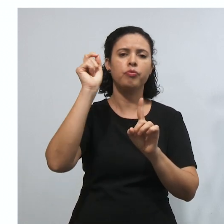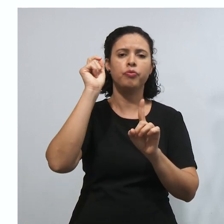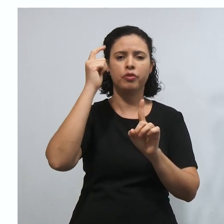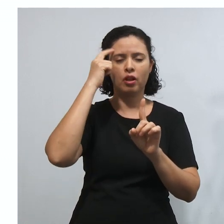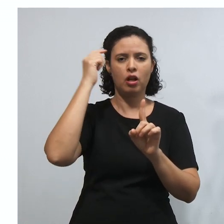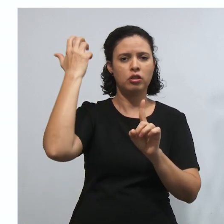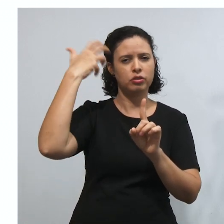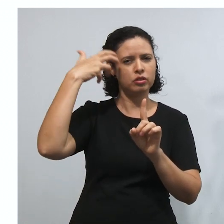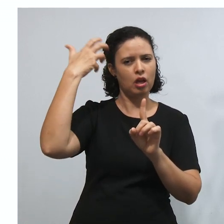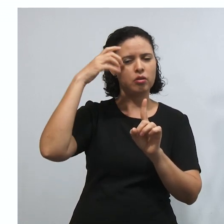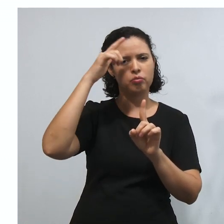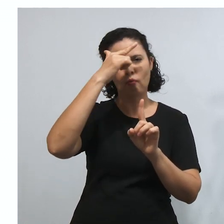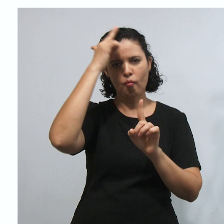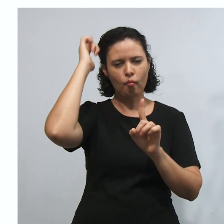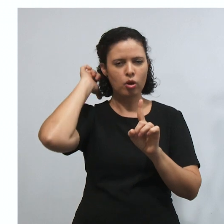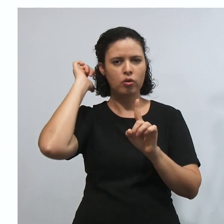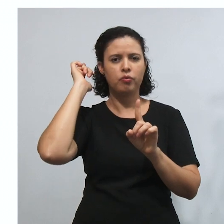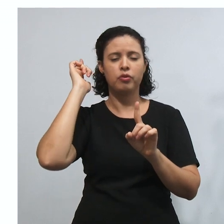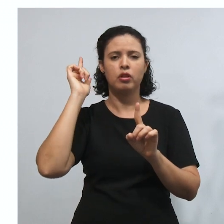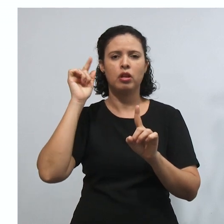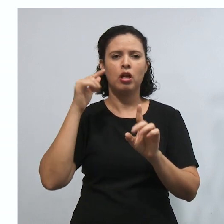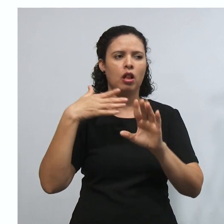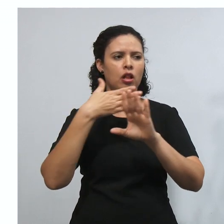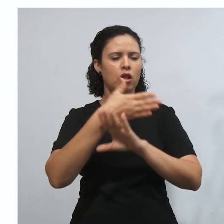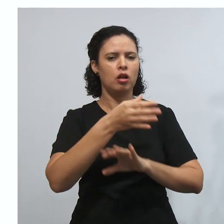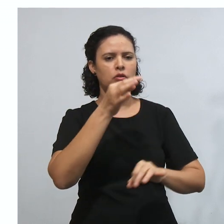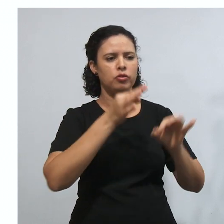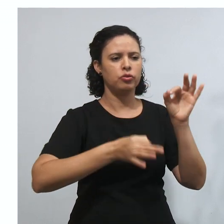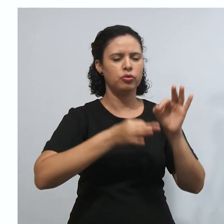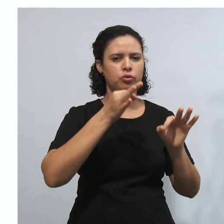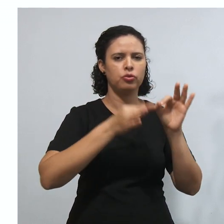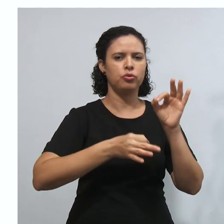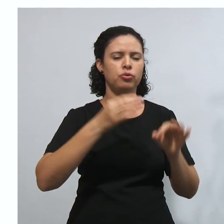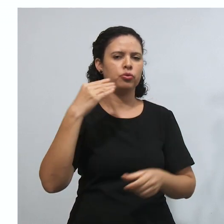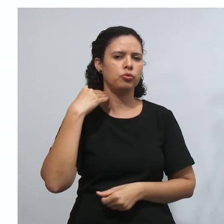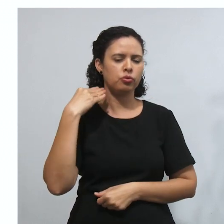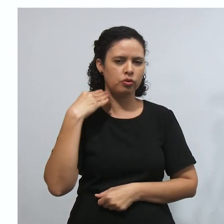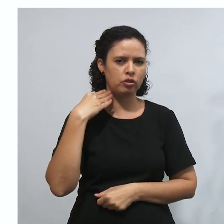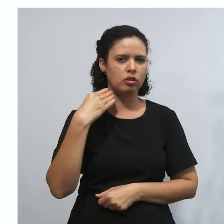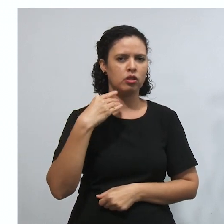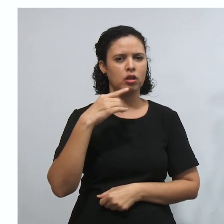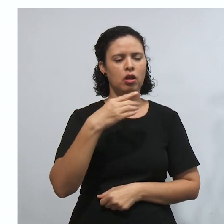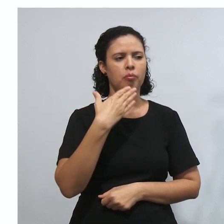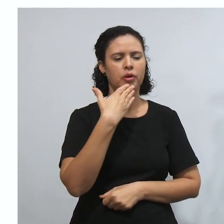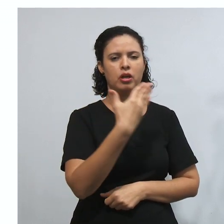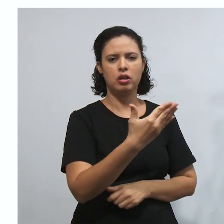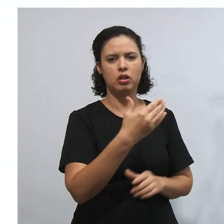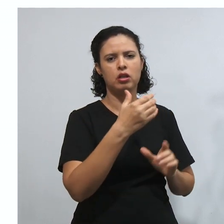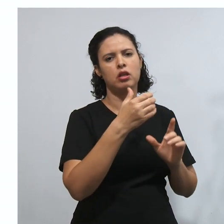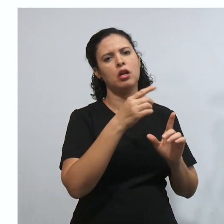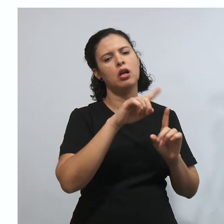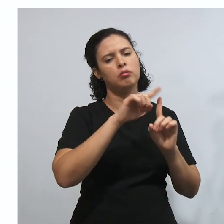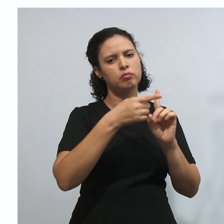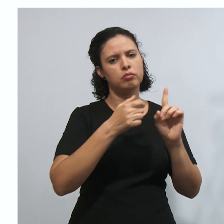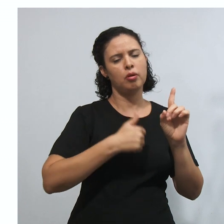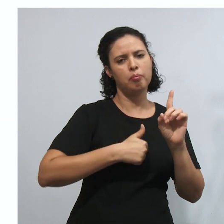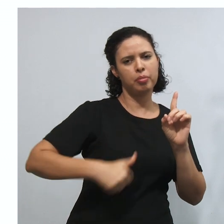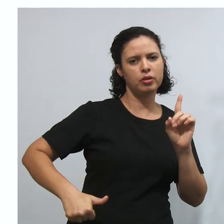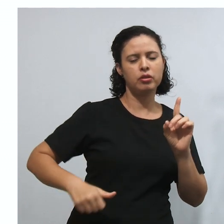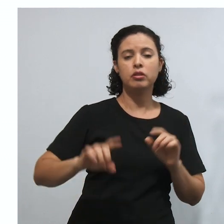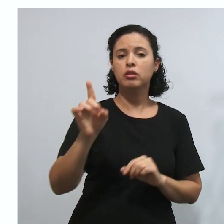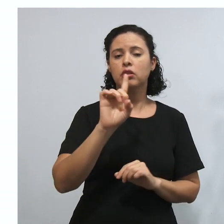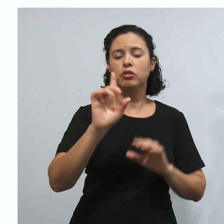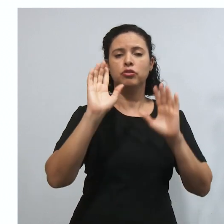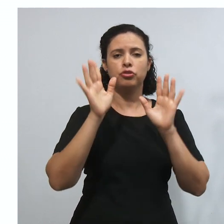ter referendada pelo juiz a sua decisão de praticar o aborto nesse caso. Então, nessa situação aqui, basta o